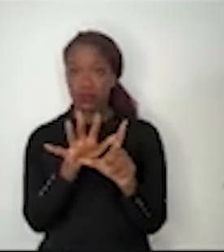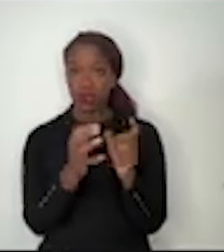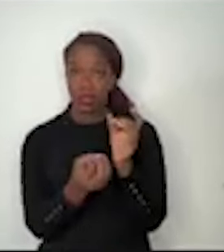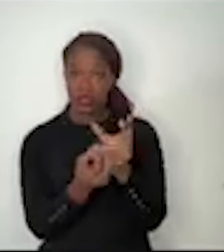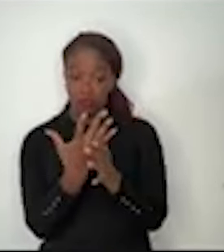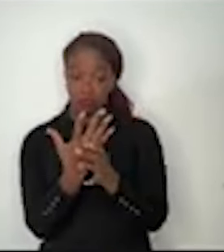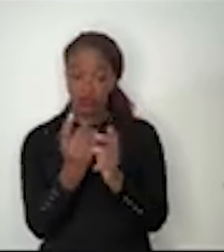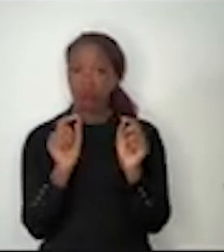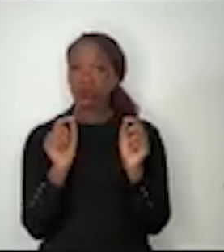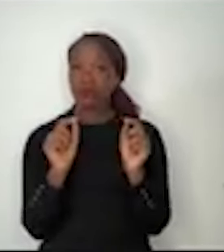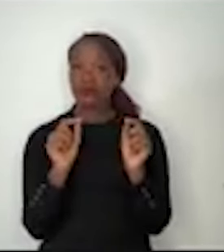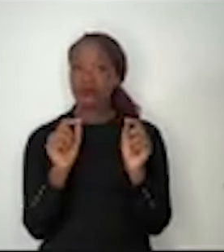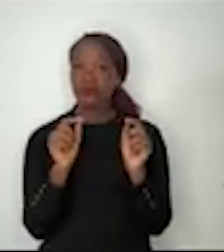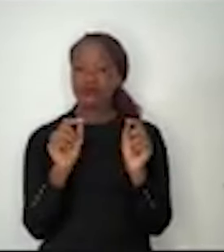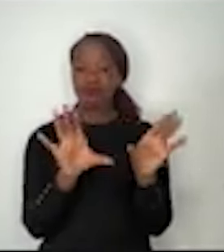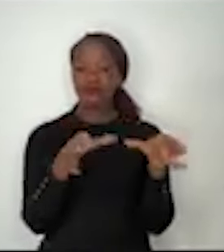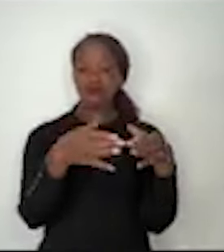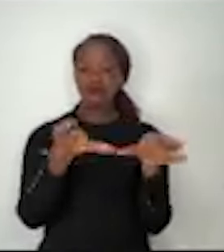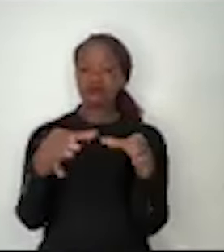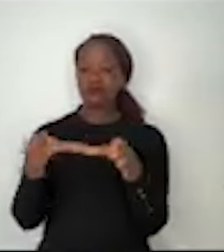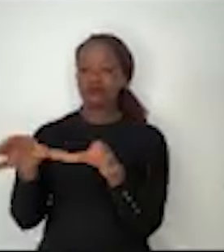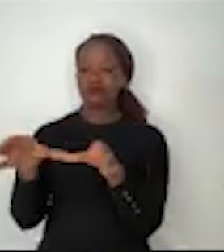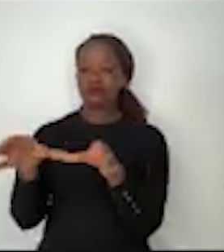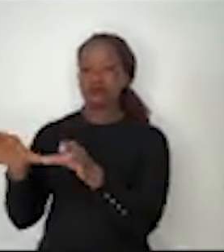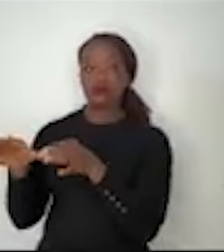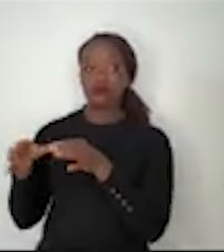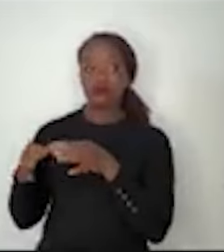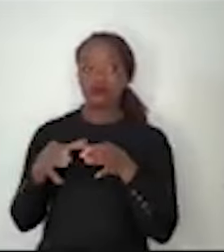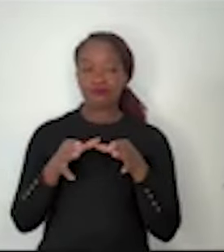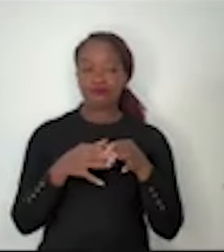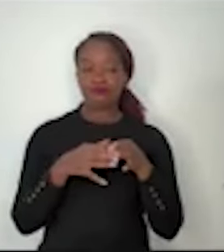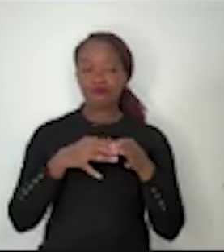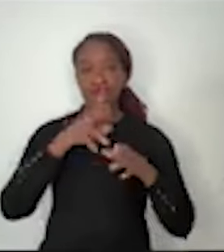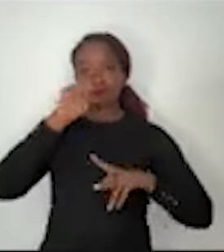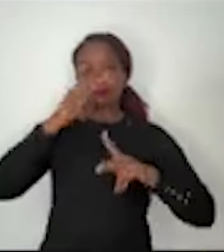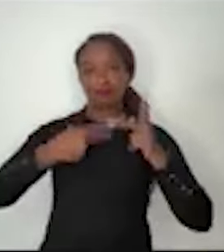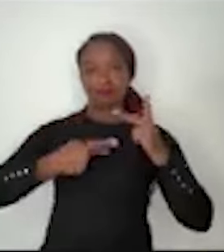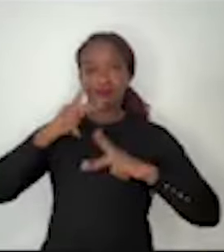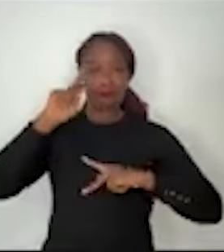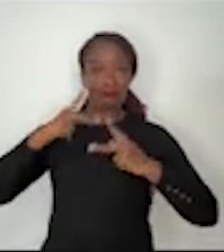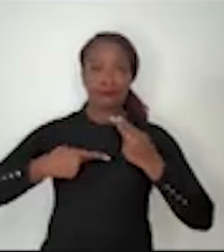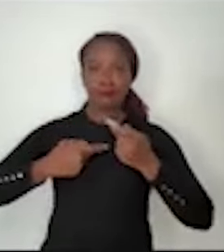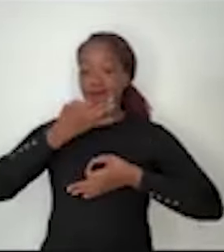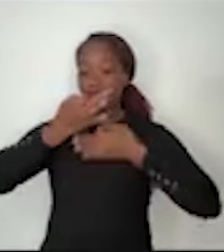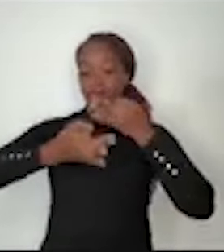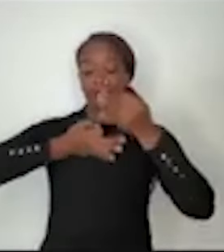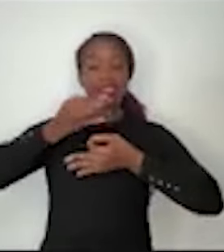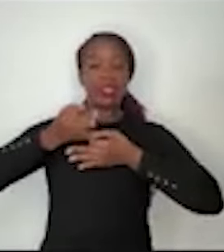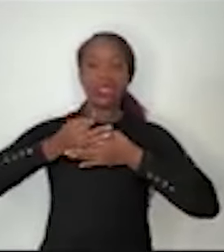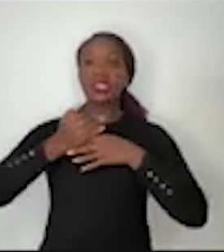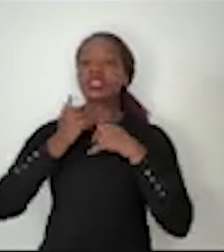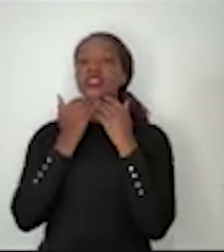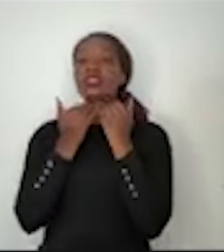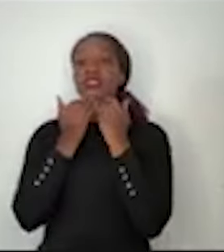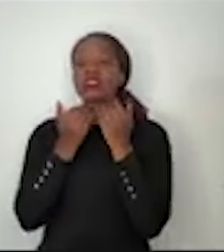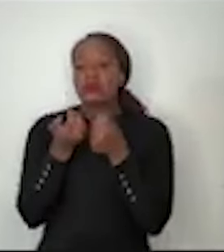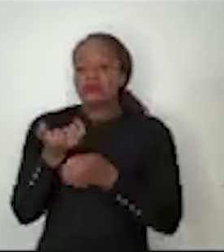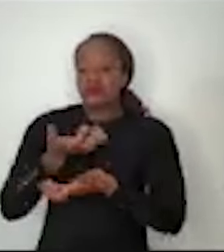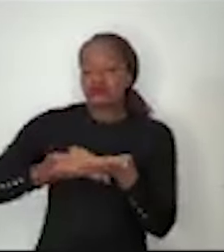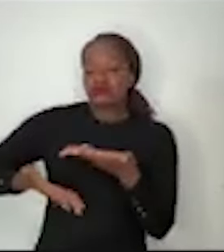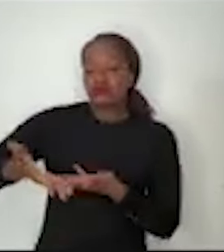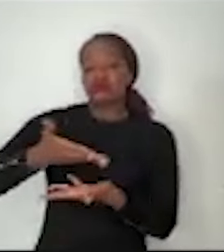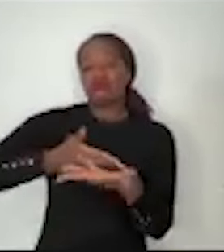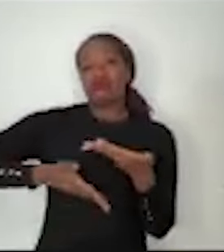tribos que têm narrativas próprias e que já não compartilham mais os mesmos fatos.